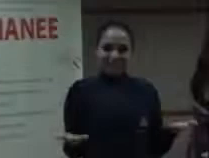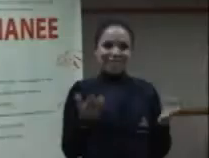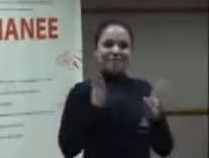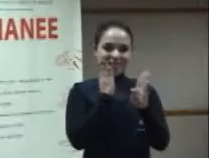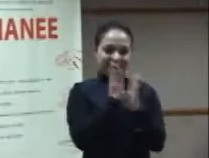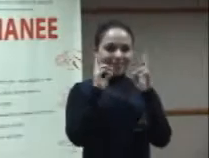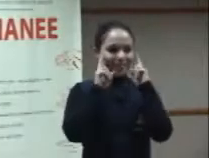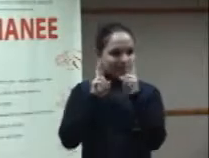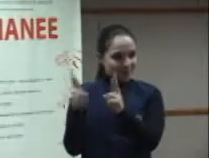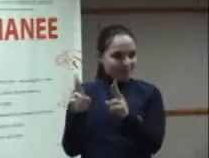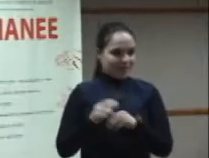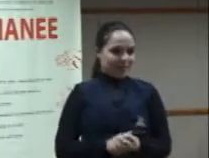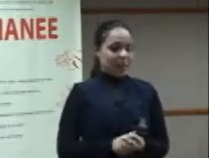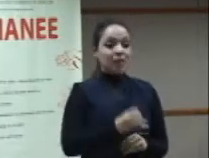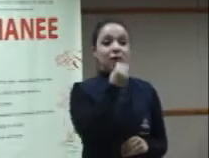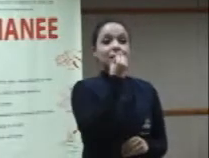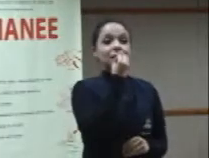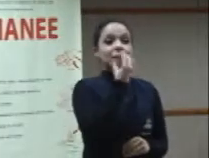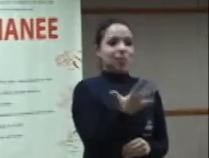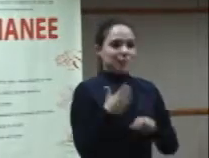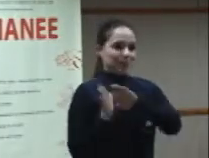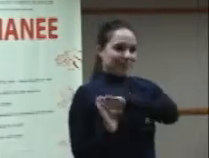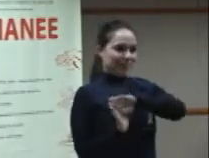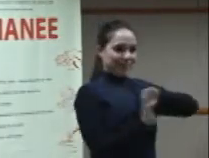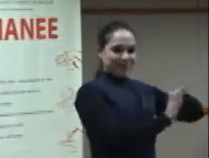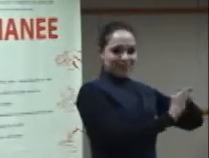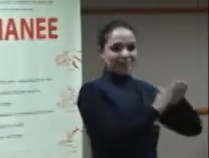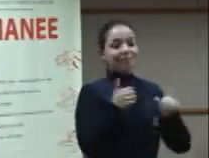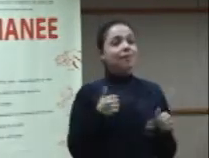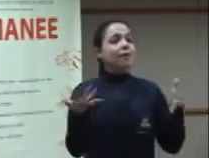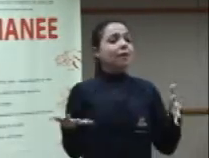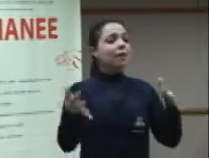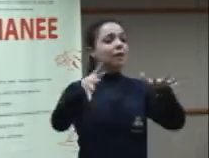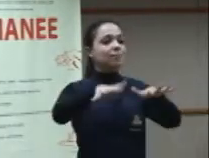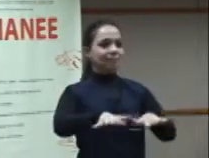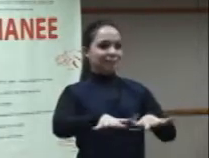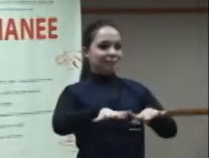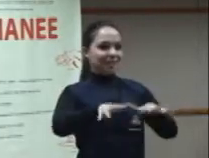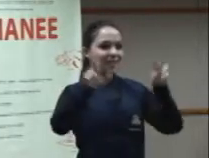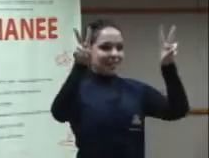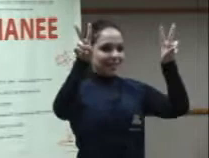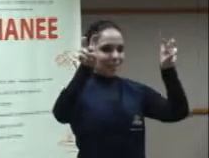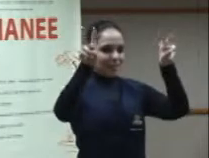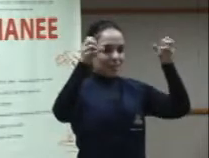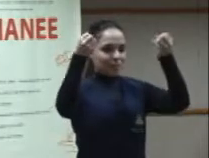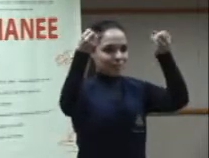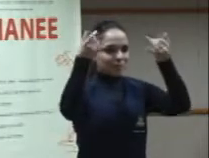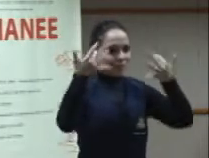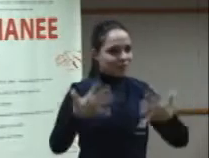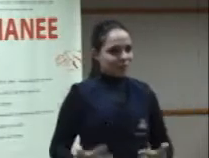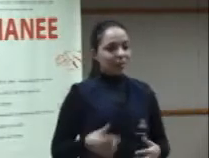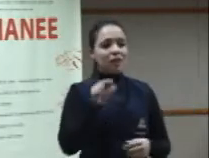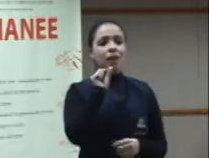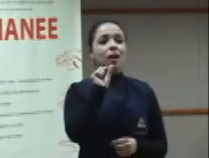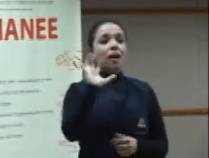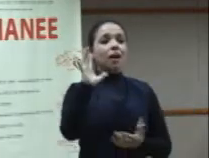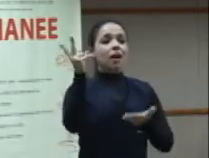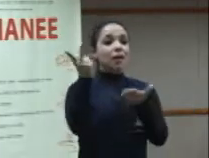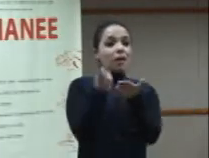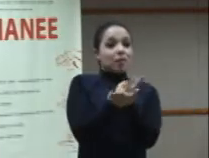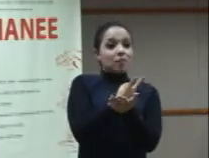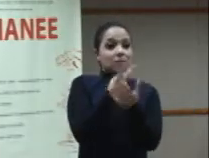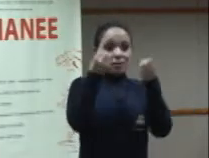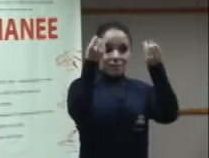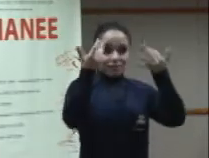Bom, dentro da inclusão, que é o tema que me foi solicitado trazer, não poderíamos falar de